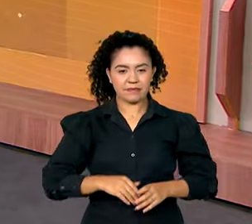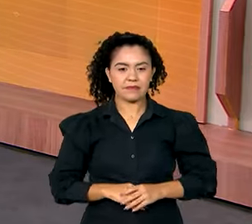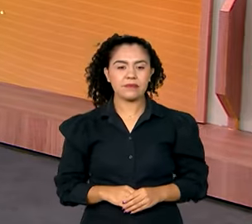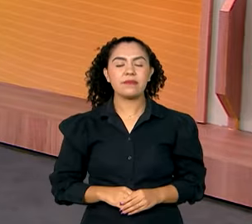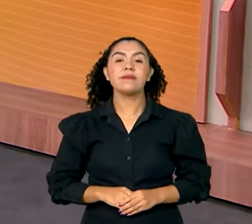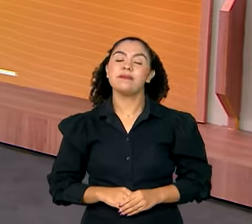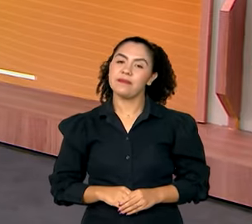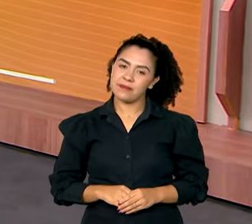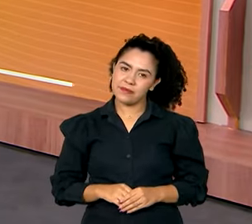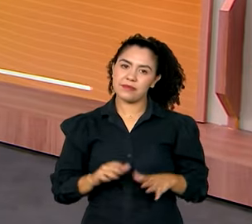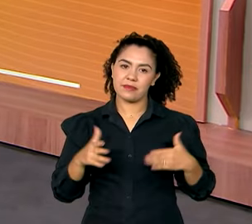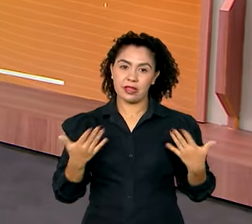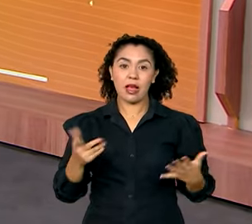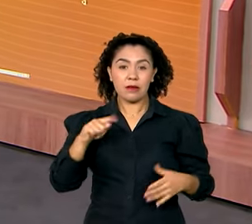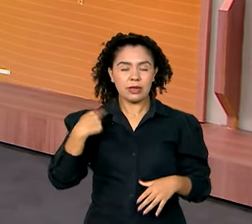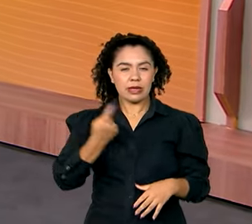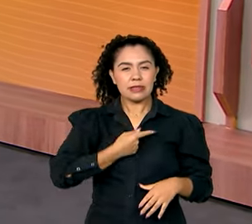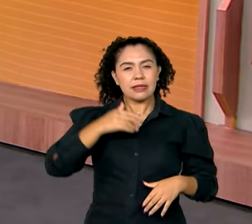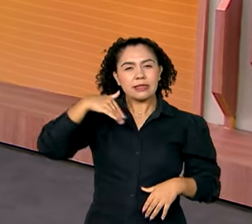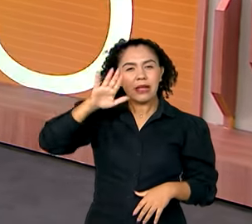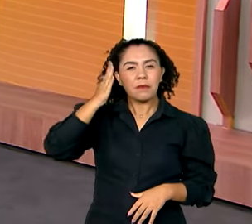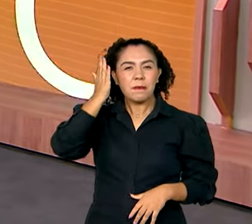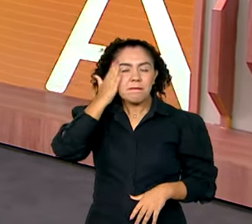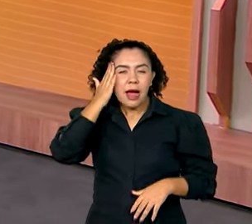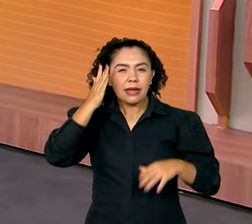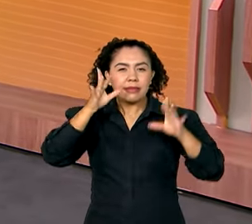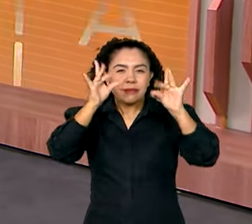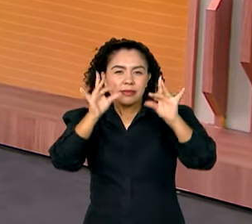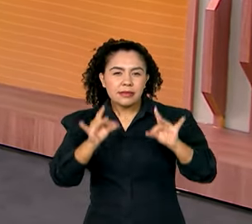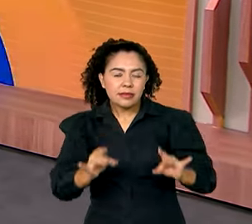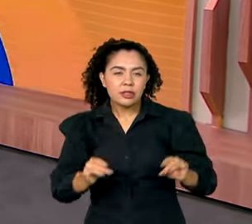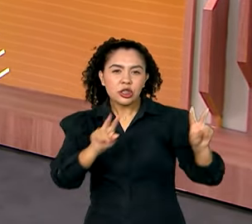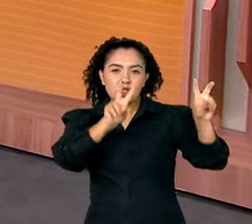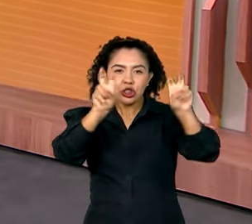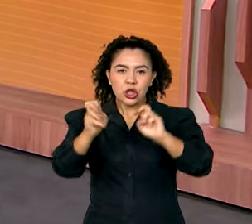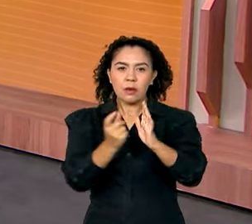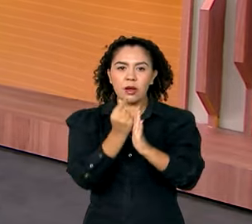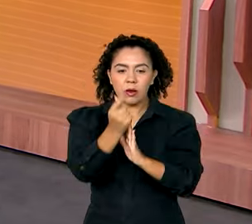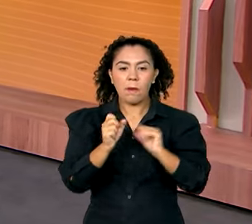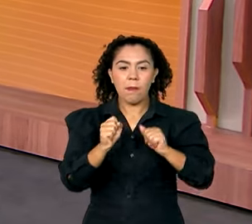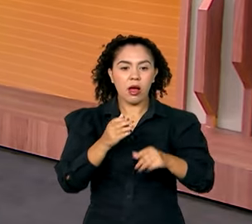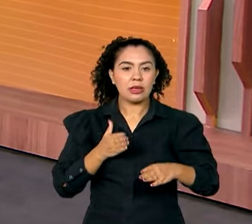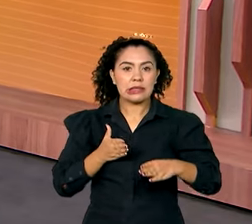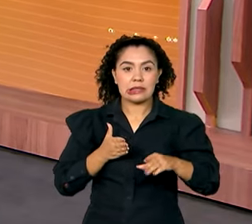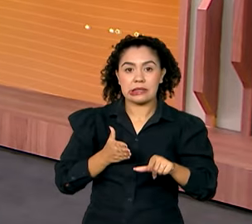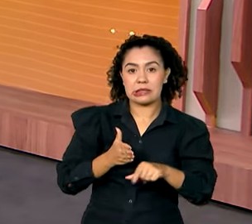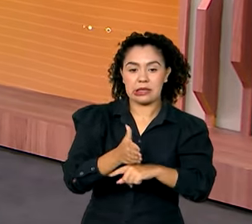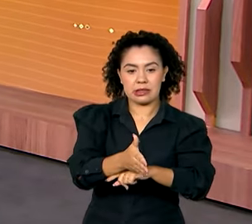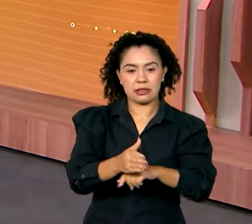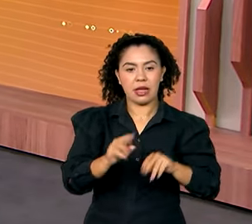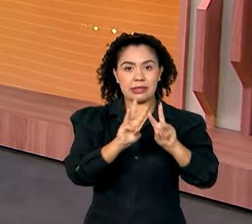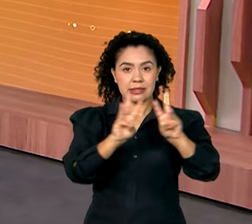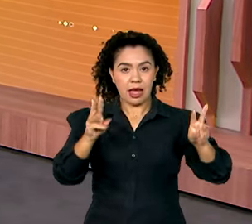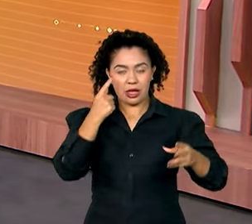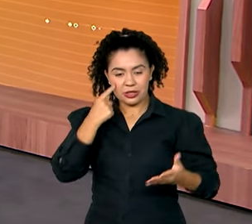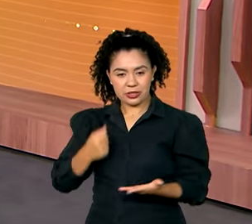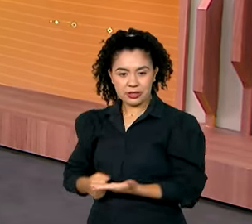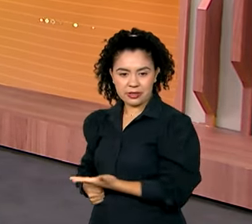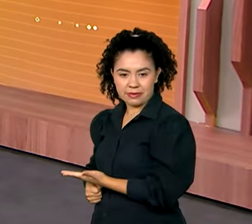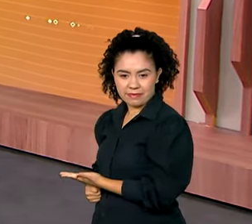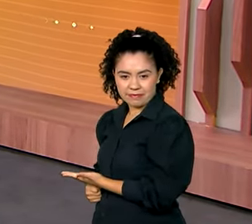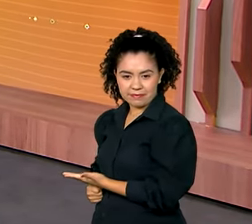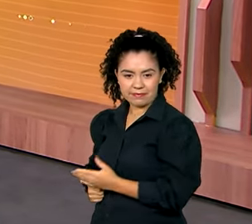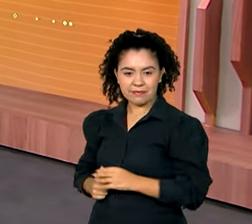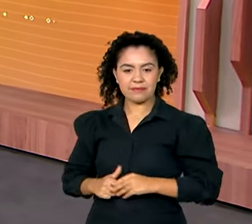Bom, e para a gente saber mais, a gente basta acessar o consumidor.gov.br. E falando ainda em consumidor,